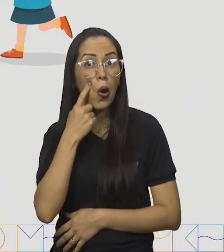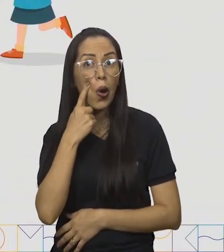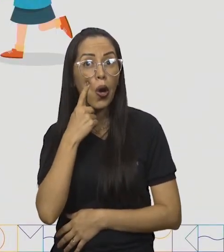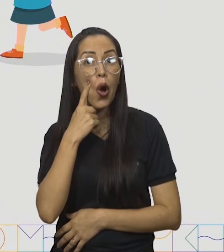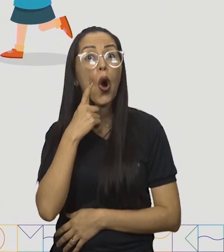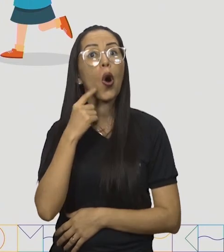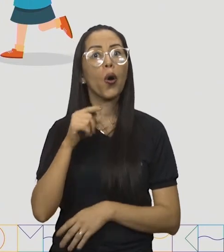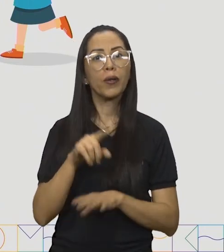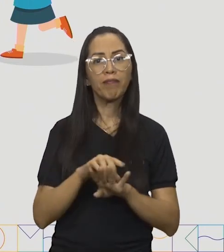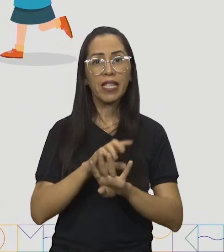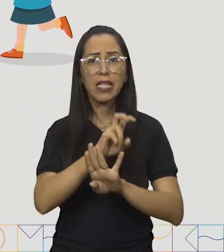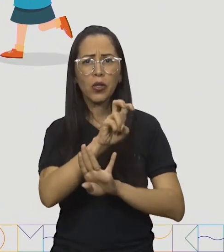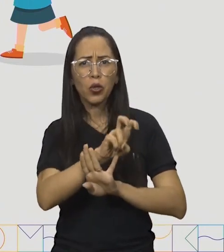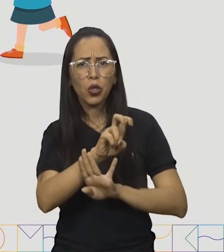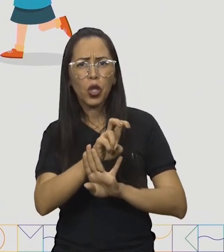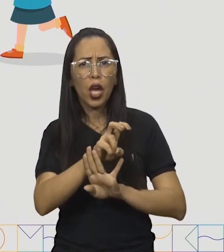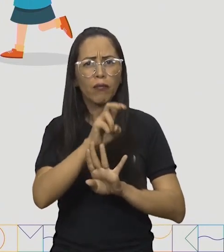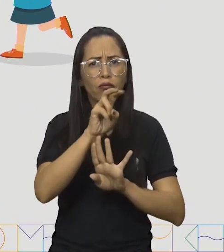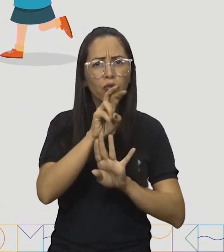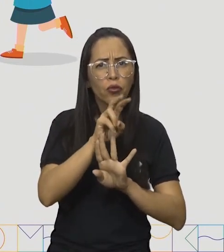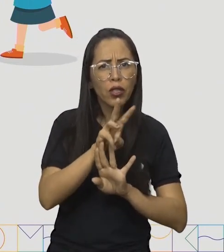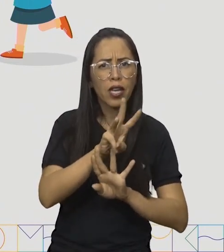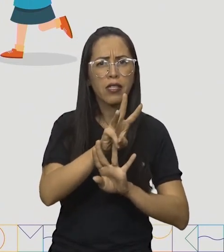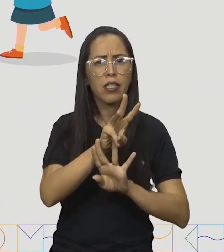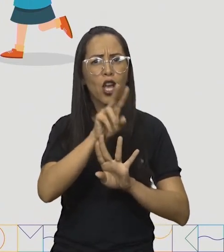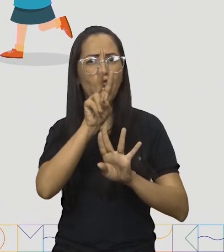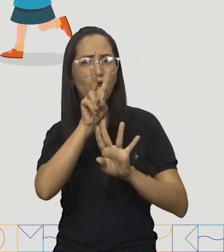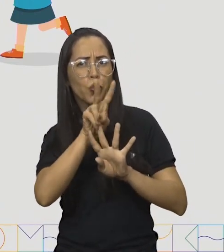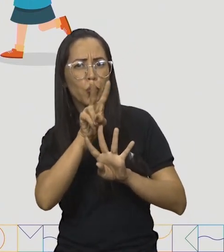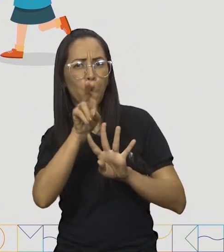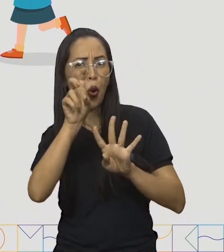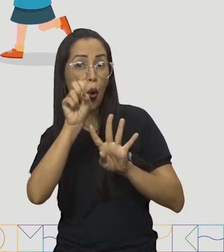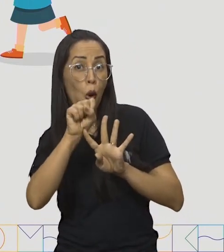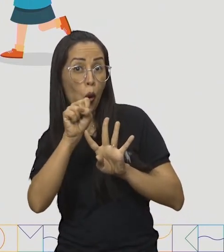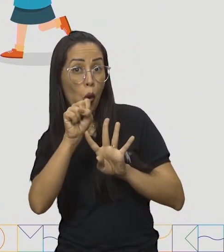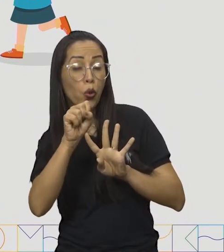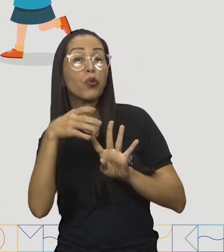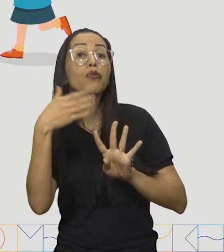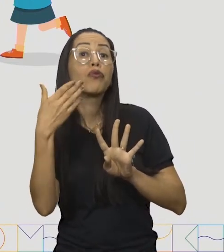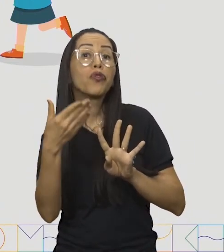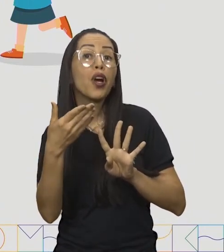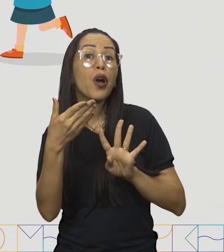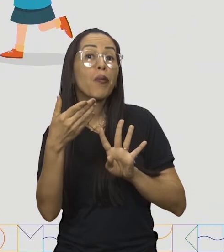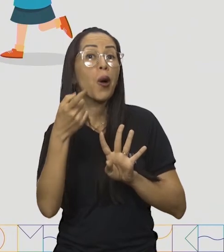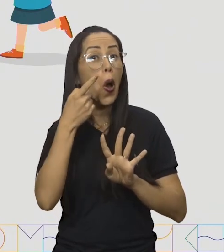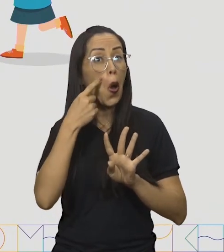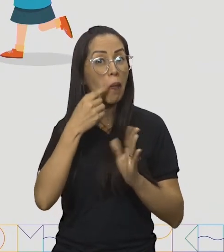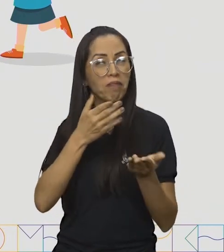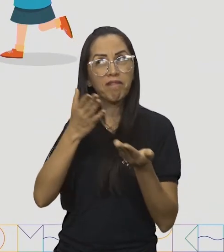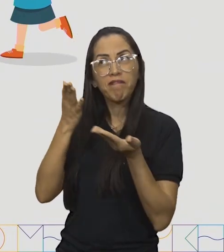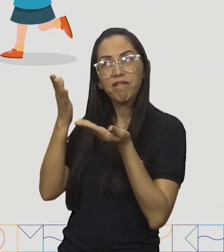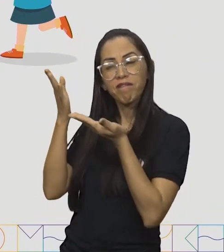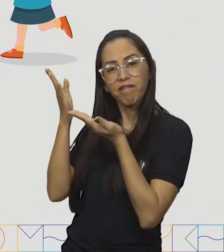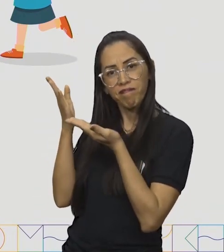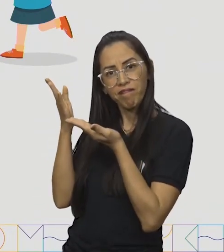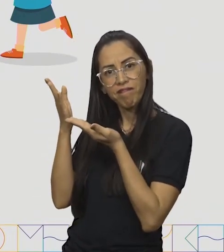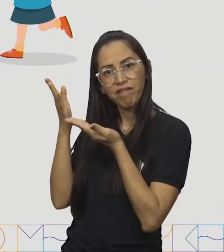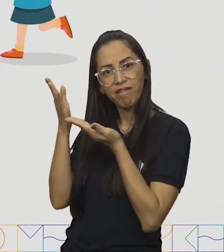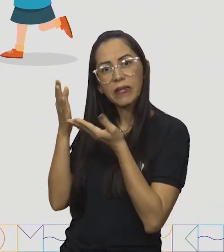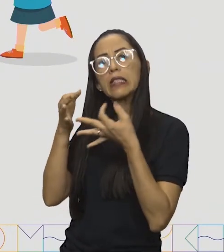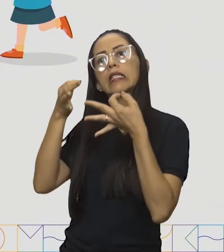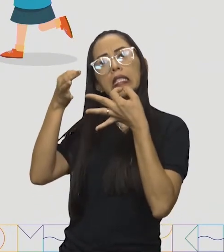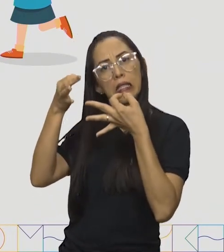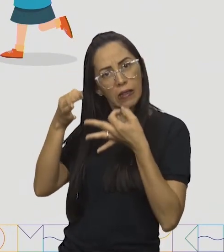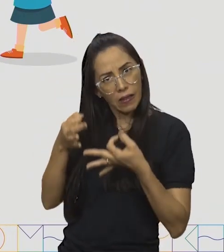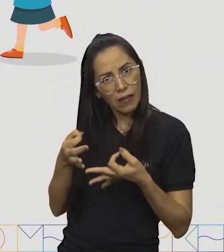três centenas, mais duas dezenas, mais oito unidades. Nós iremos ligar para o número cinco mil